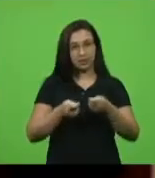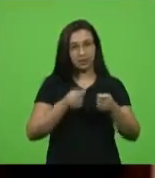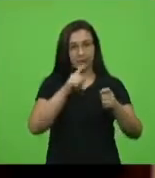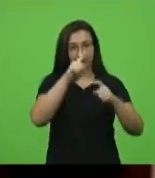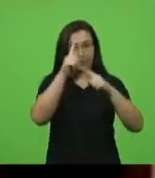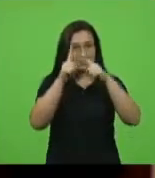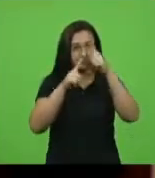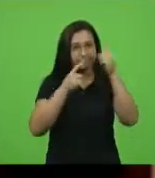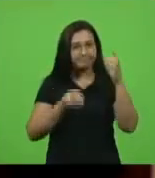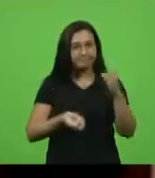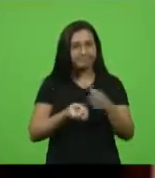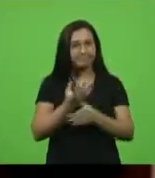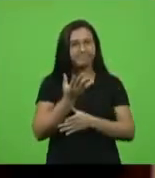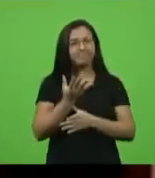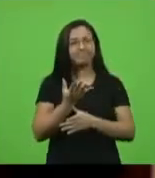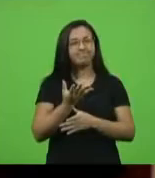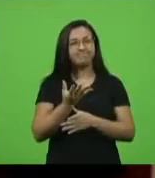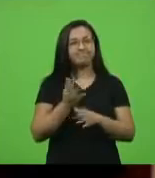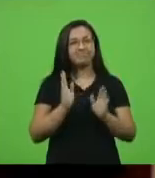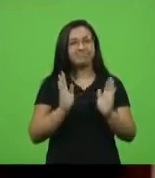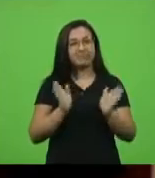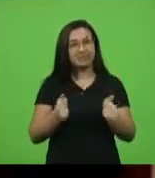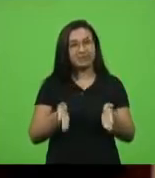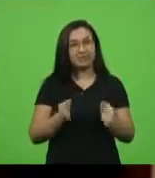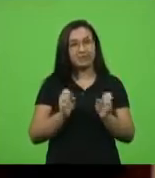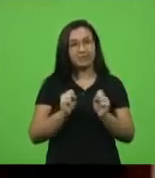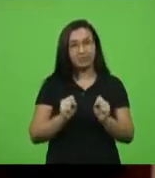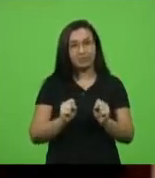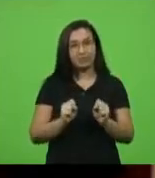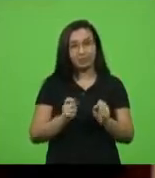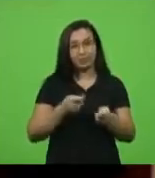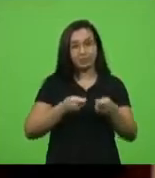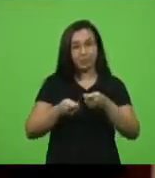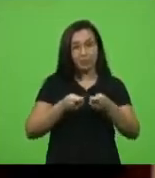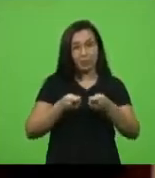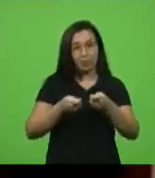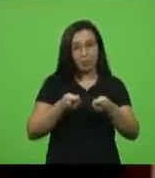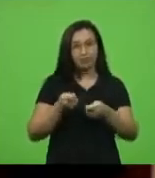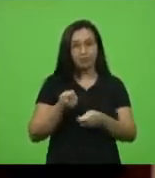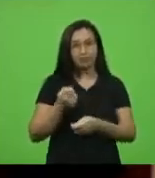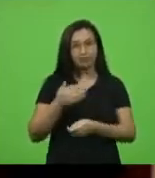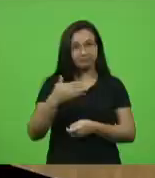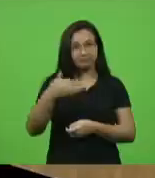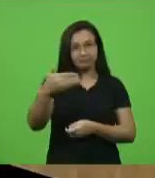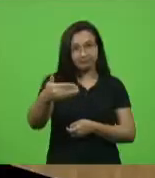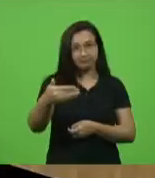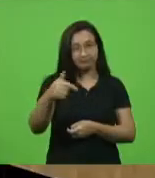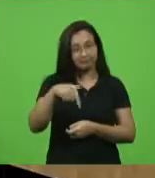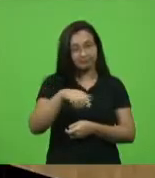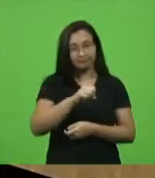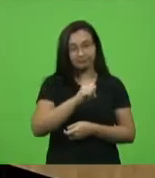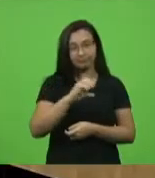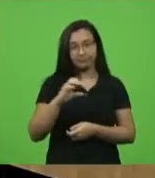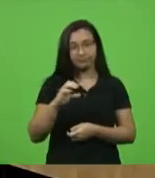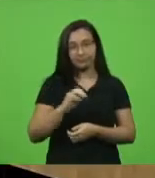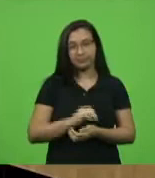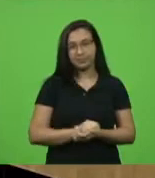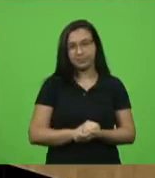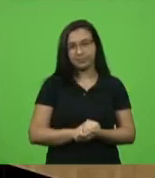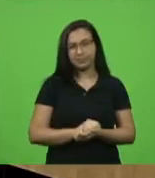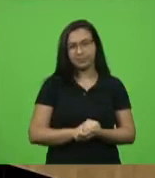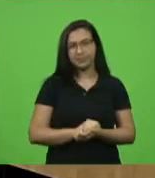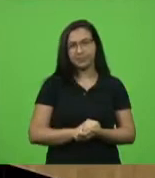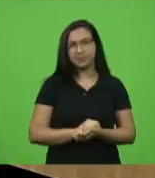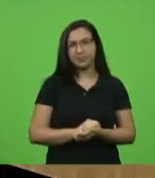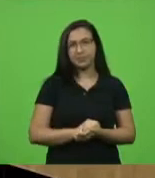como algo que, de fato, possa gerar resultados econômicos, inclusive, para o nosso Estado. O programa que